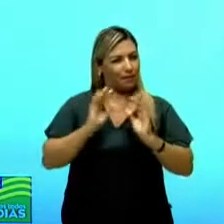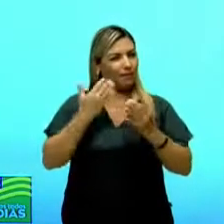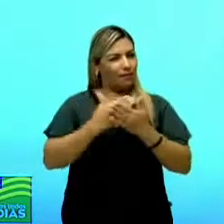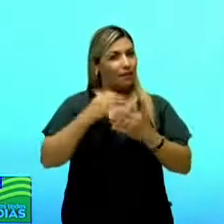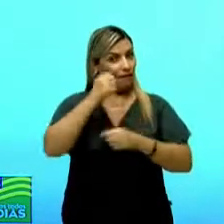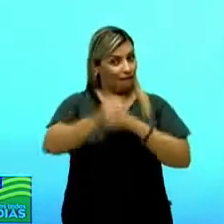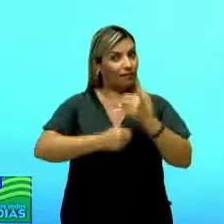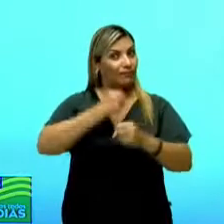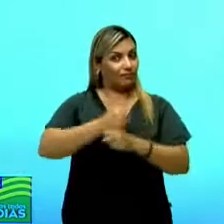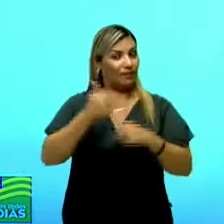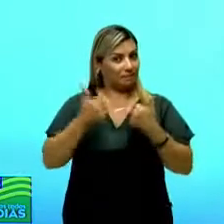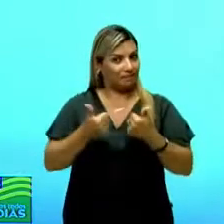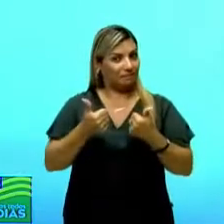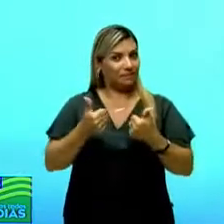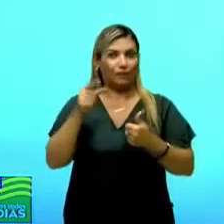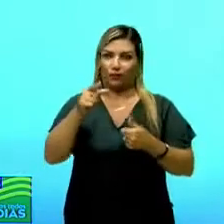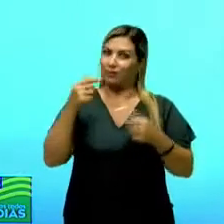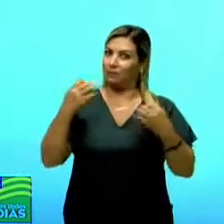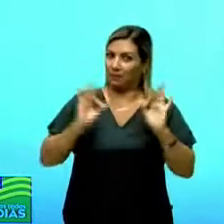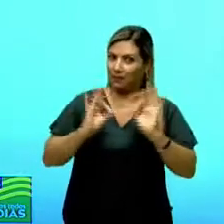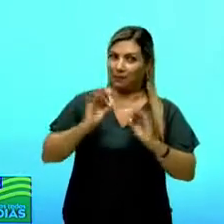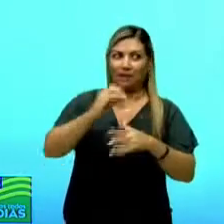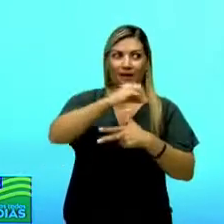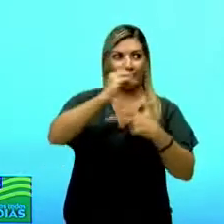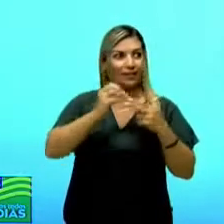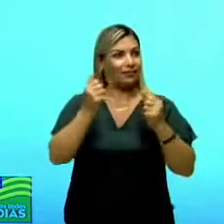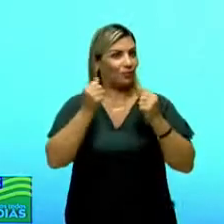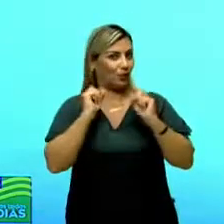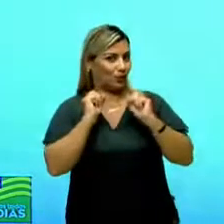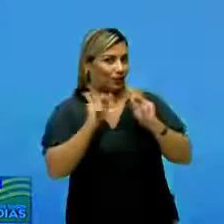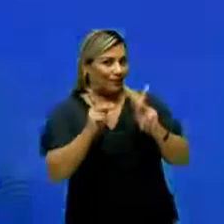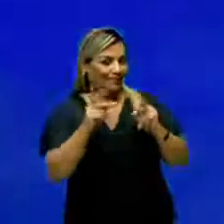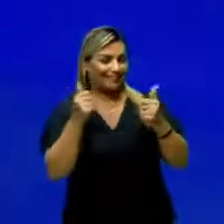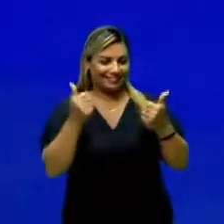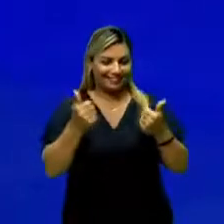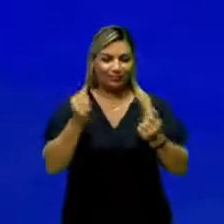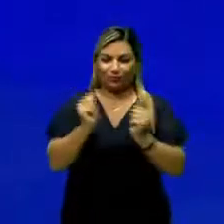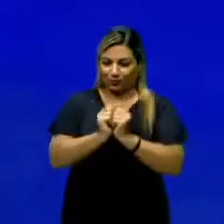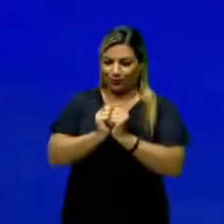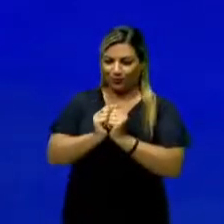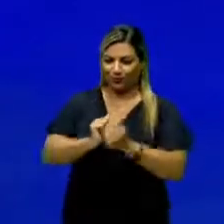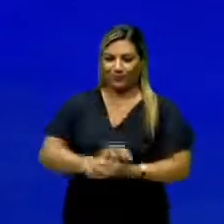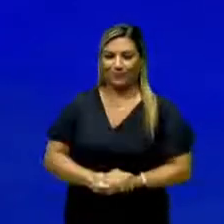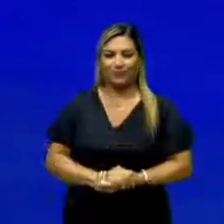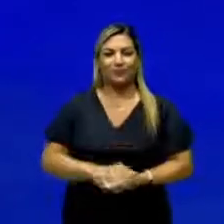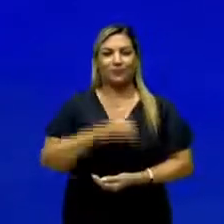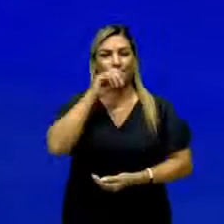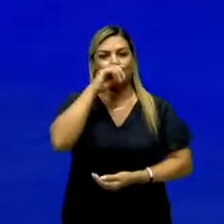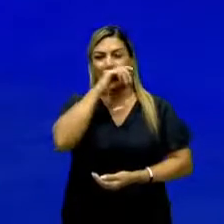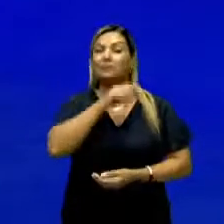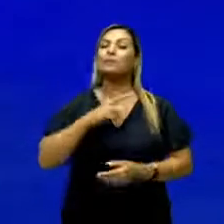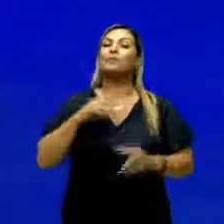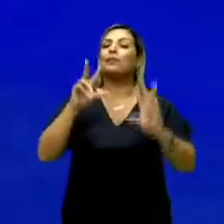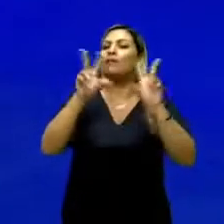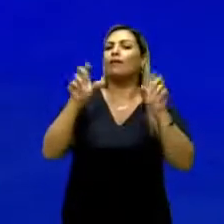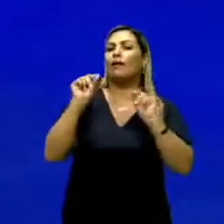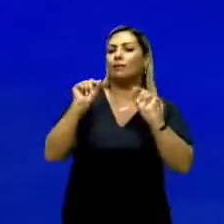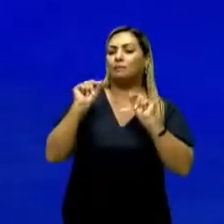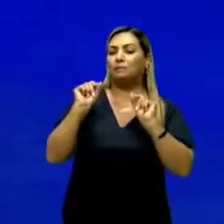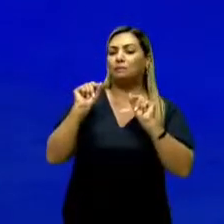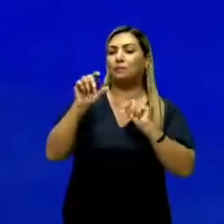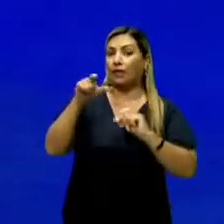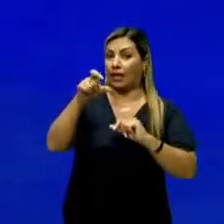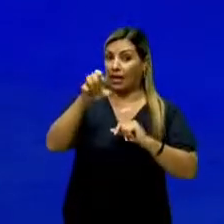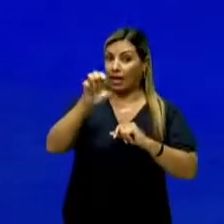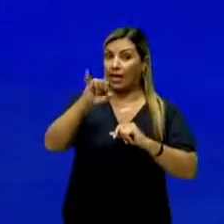para o ano que vem, hein? E você preparar para o Enem, certinho? Então vamos juntos. O eixo temático que nós